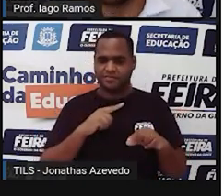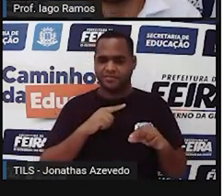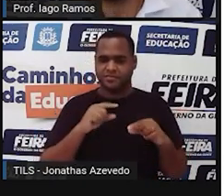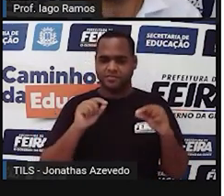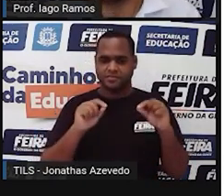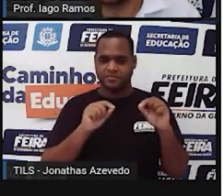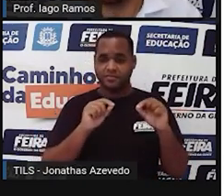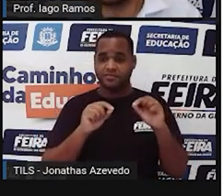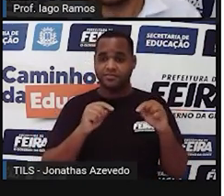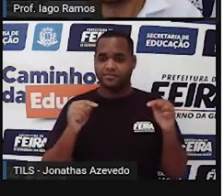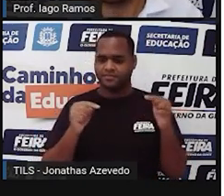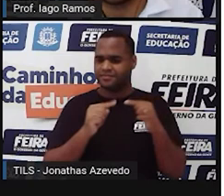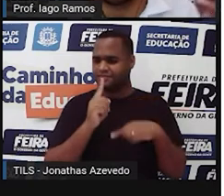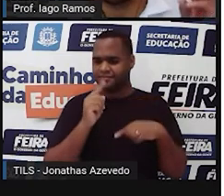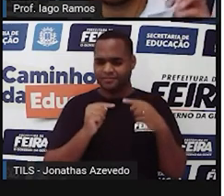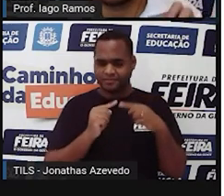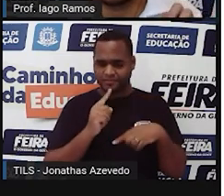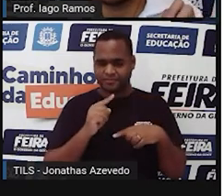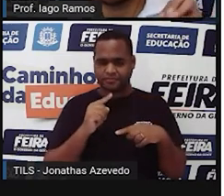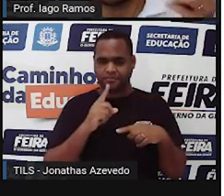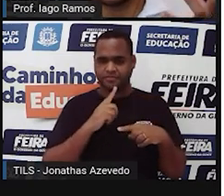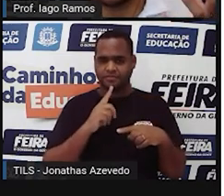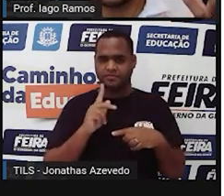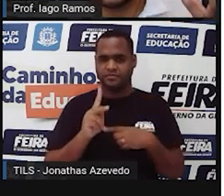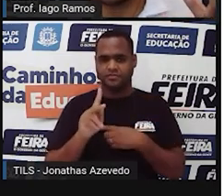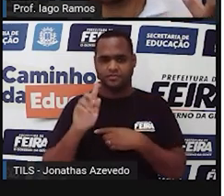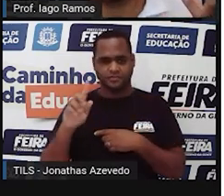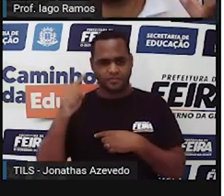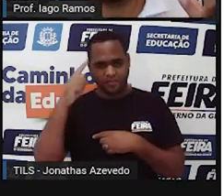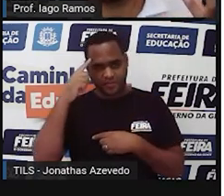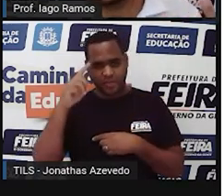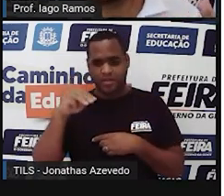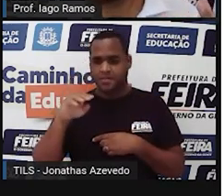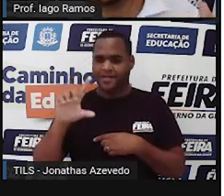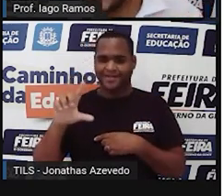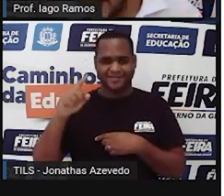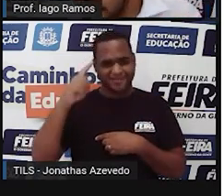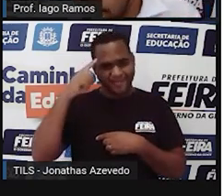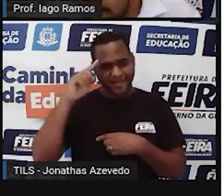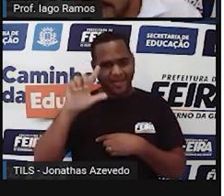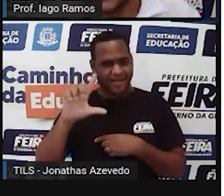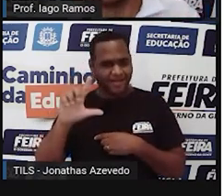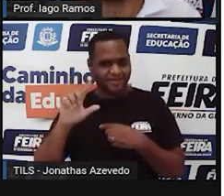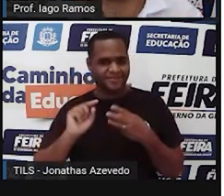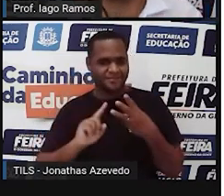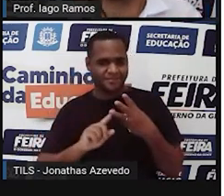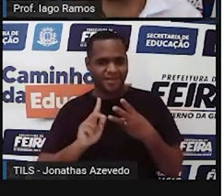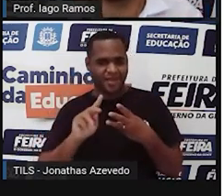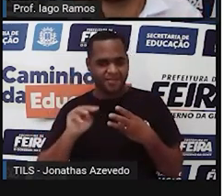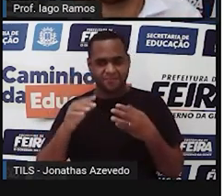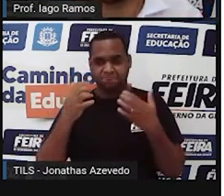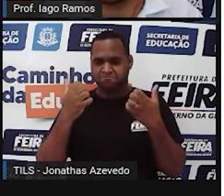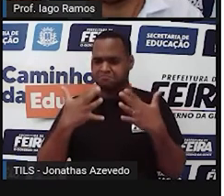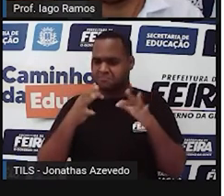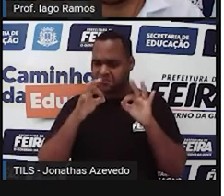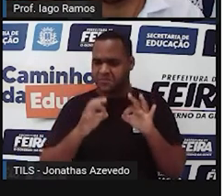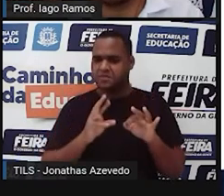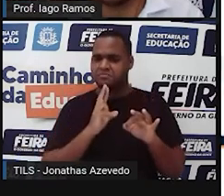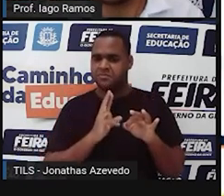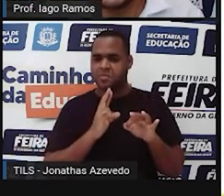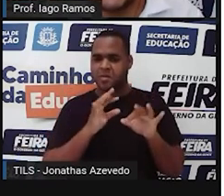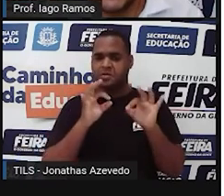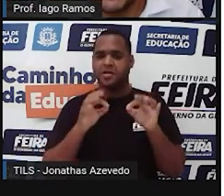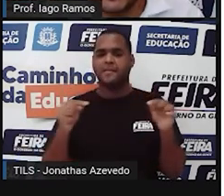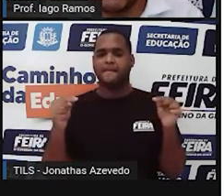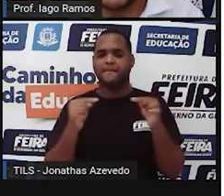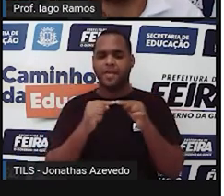quilograma ali não serve. Sobra o mililitro e o litro. Mas, é claro, e você respondeu de maneira certinha, que o